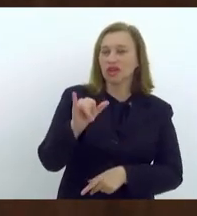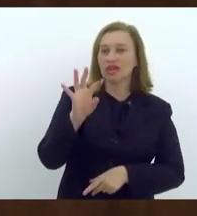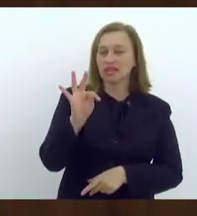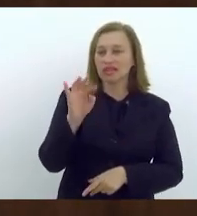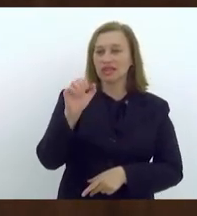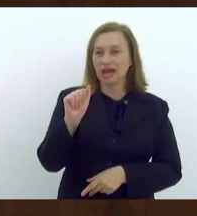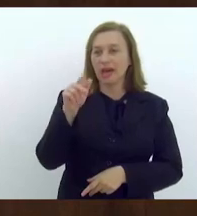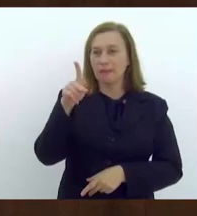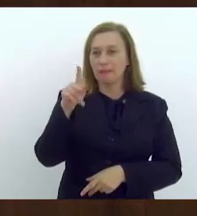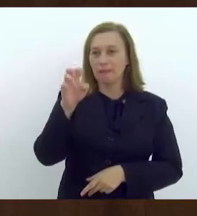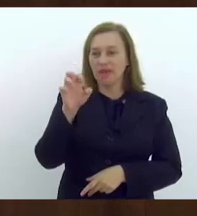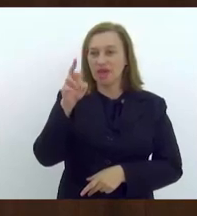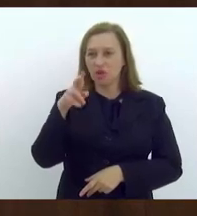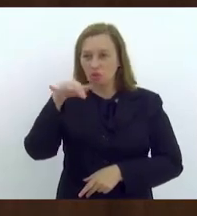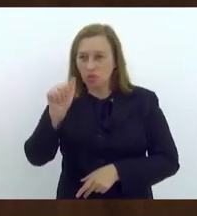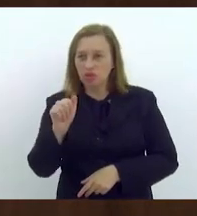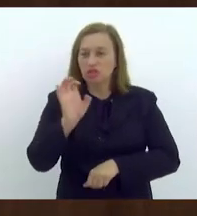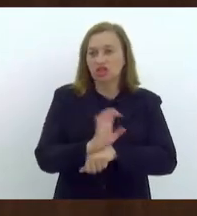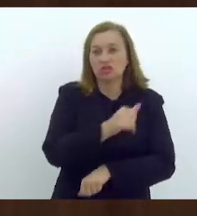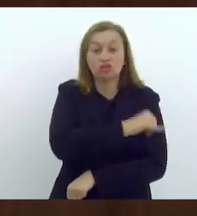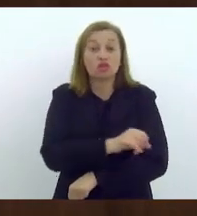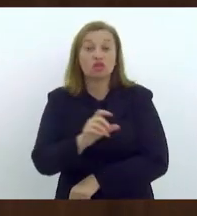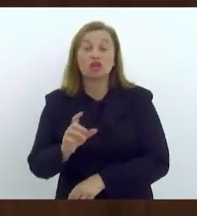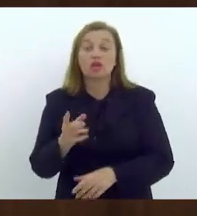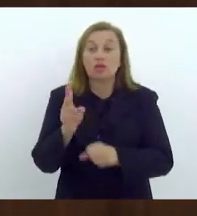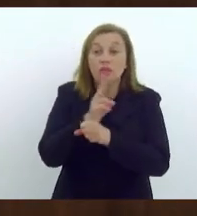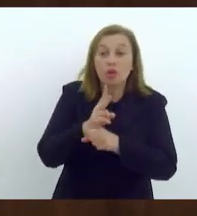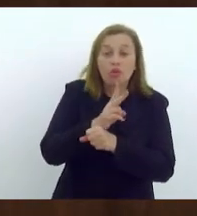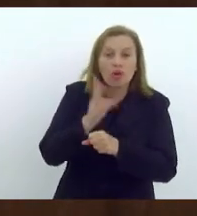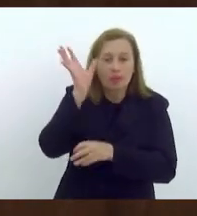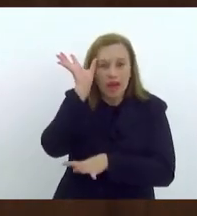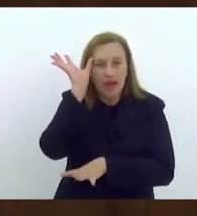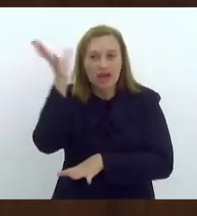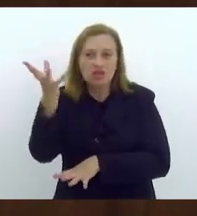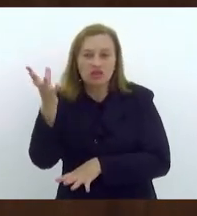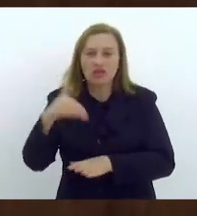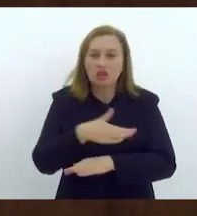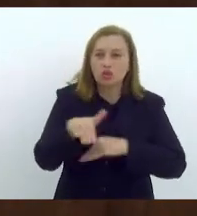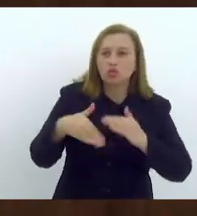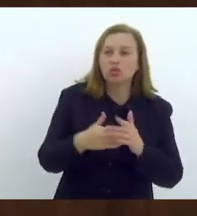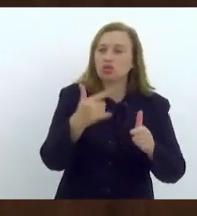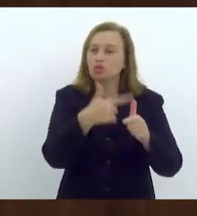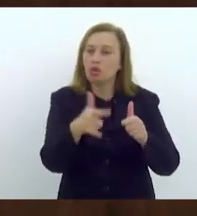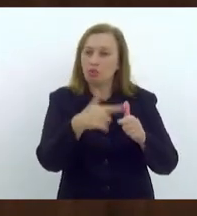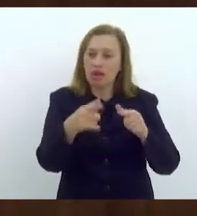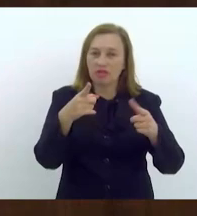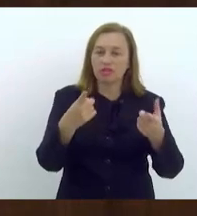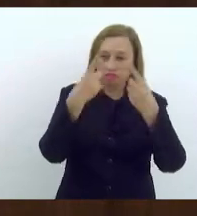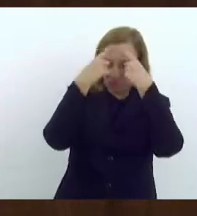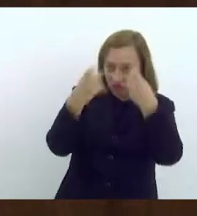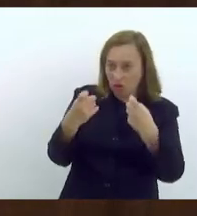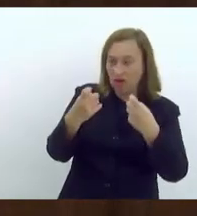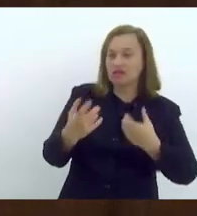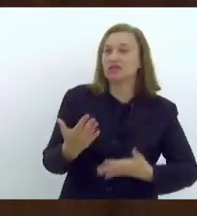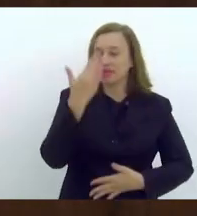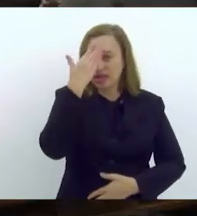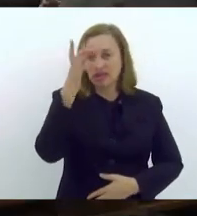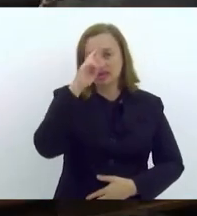estado do Rio para a gente buscar soluções em prol do enfrentamento de toda forma de violência. Muito obrigada, presidente.